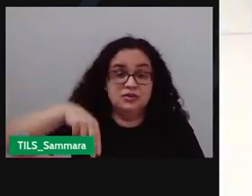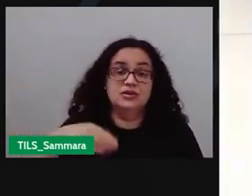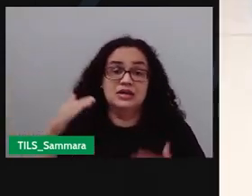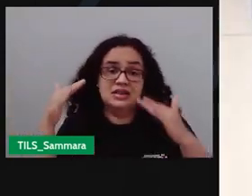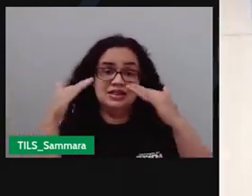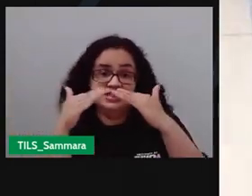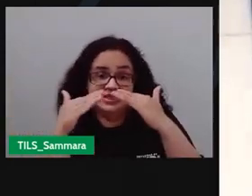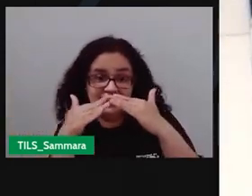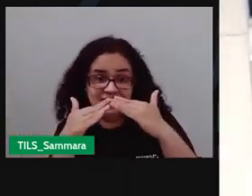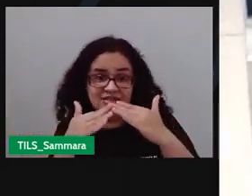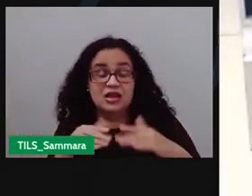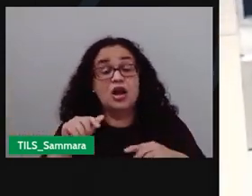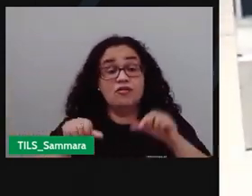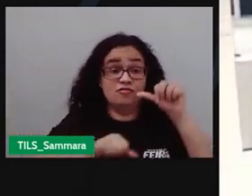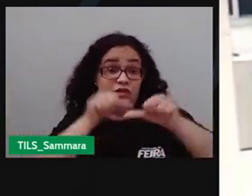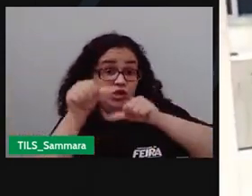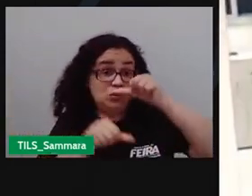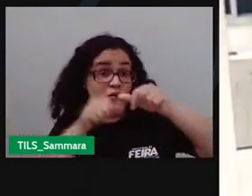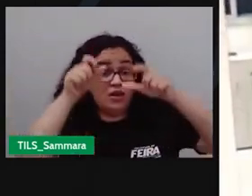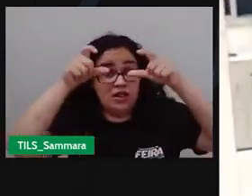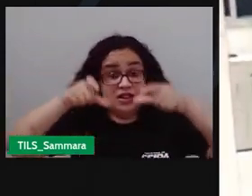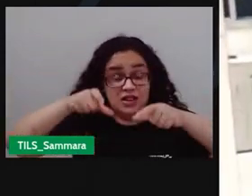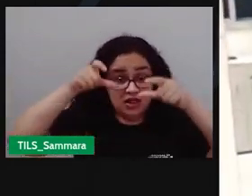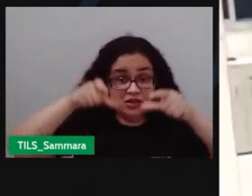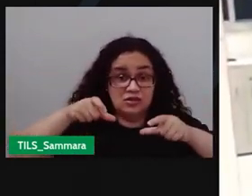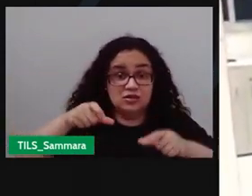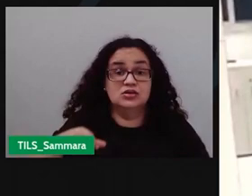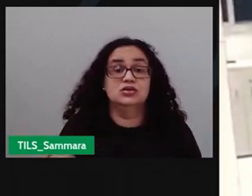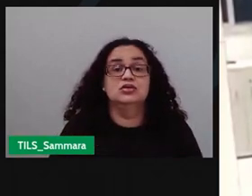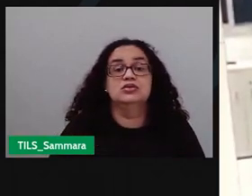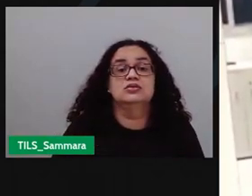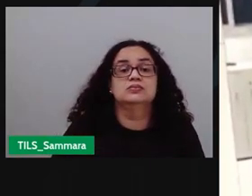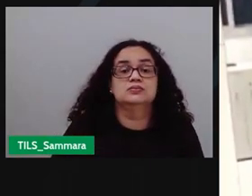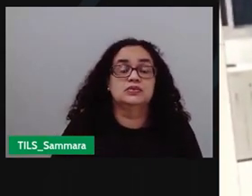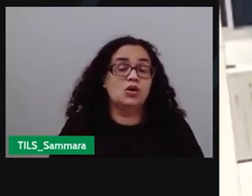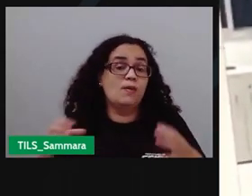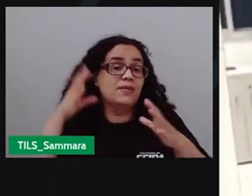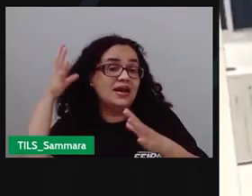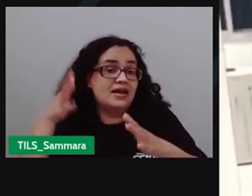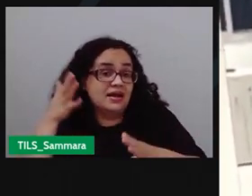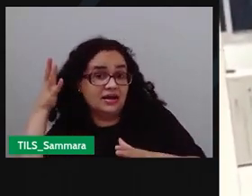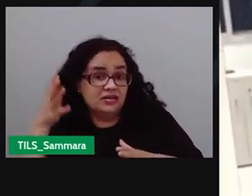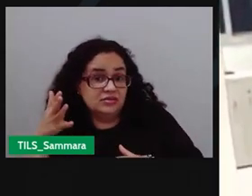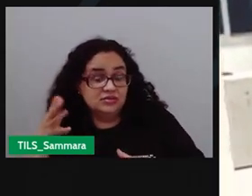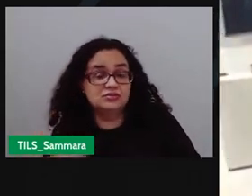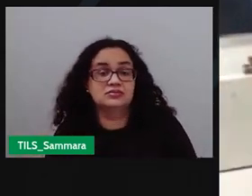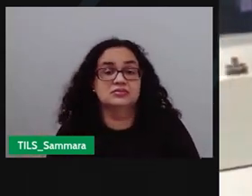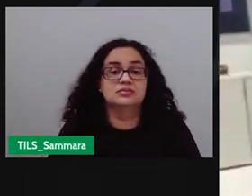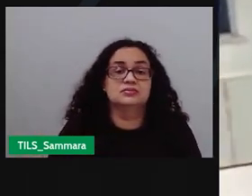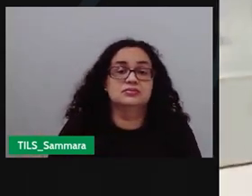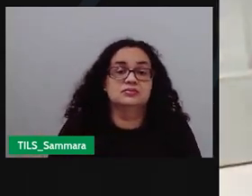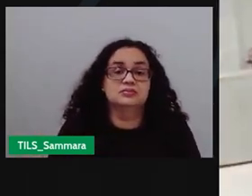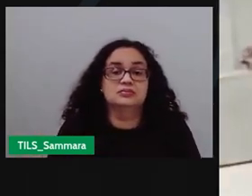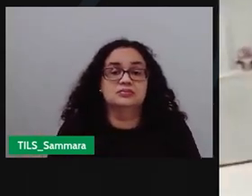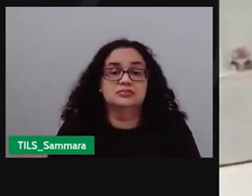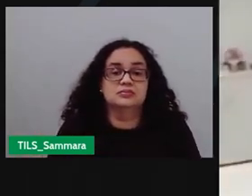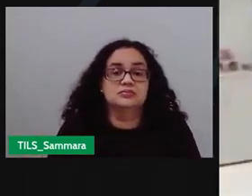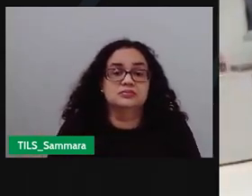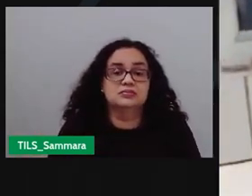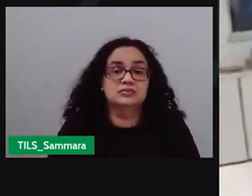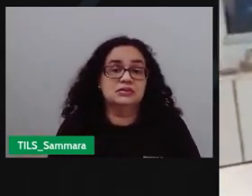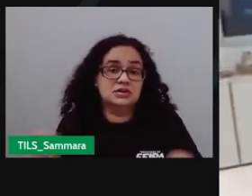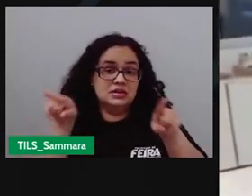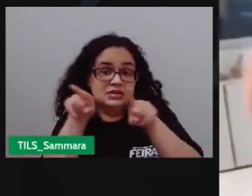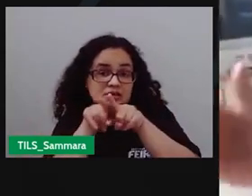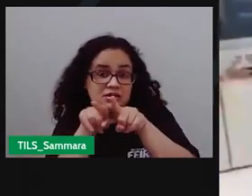jornal é todo praticamente feito da rua tem um apresentador no estúdio com algumas matérias que são gravadas mas o jornal é feito praticamente da rua então